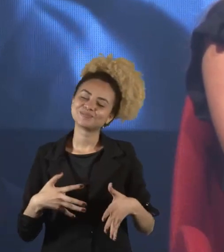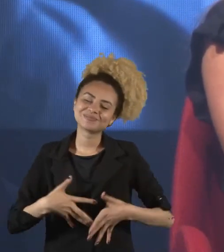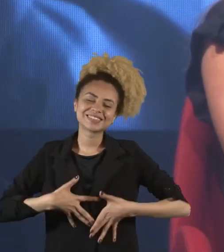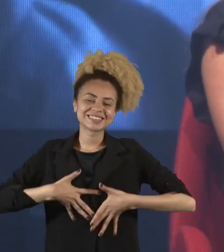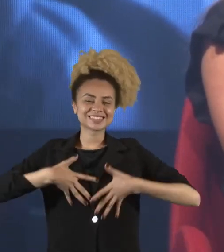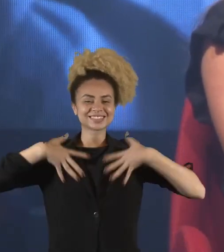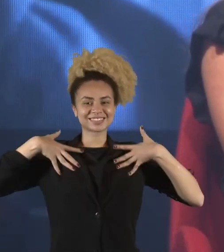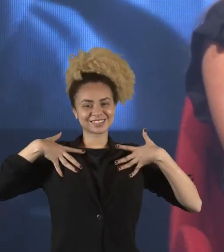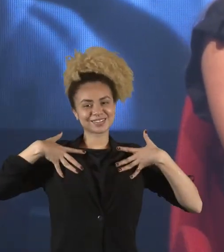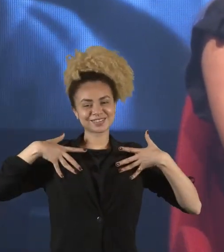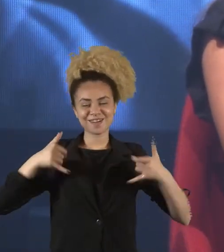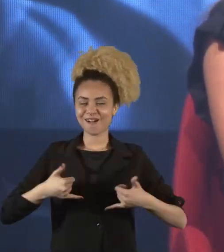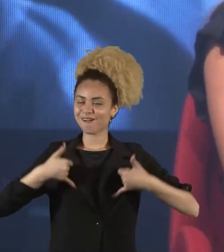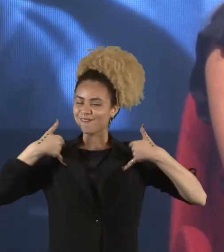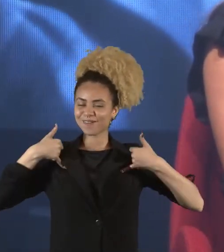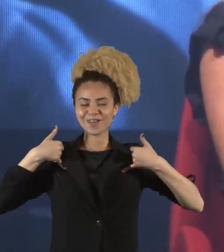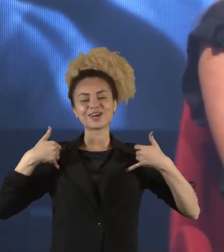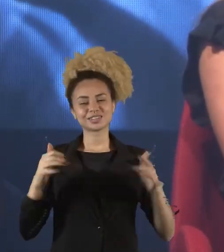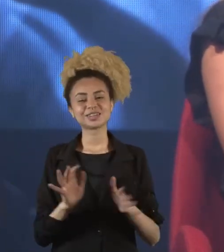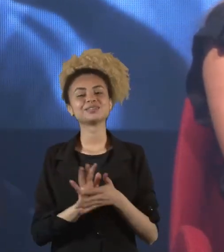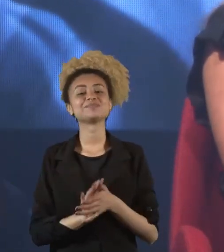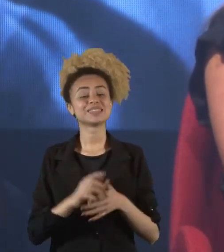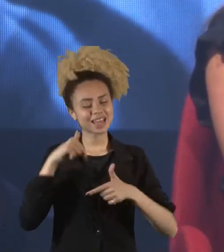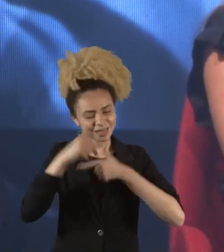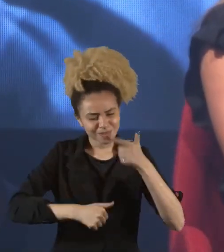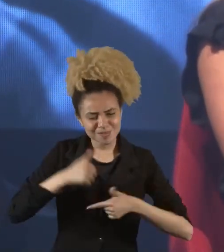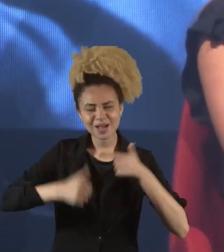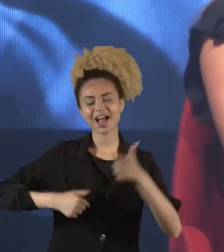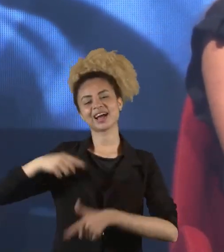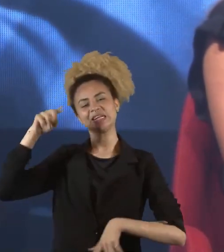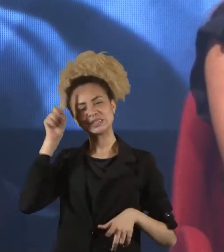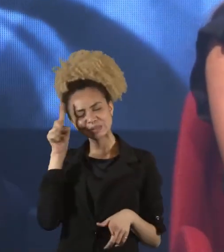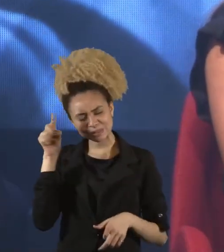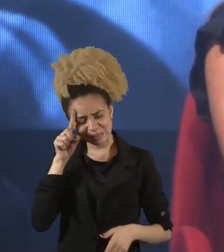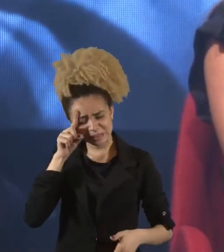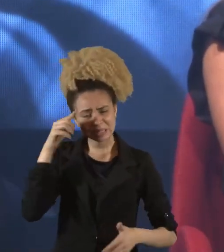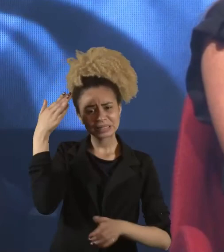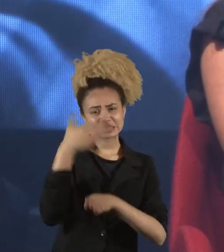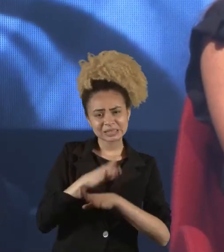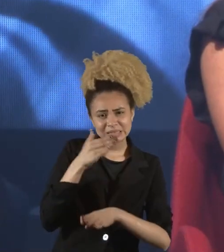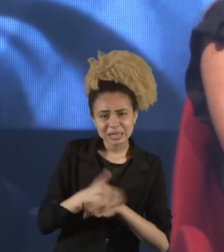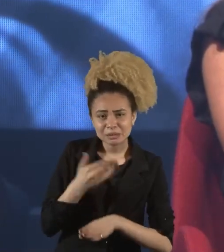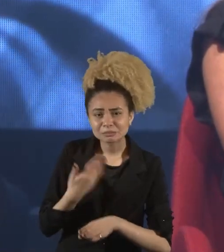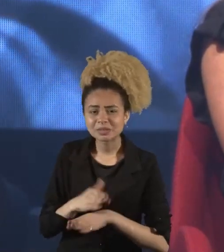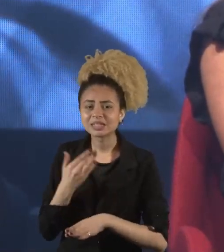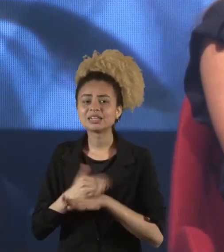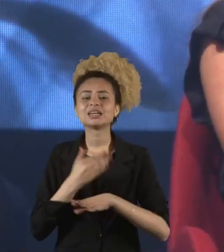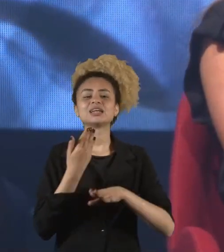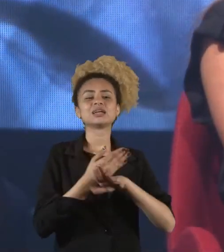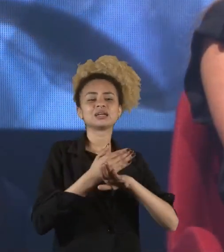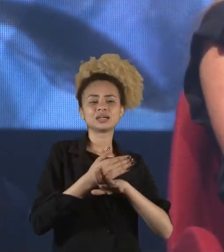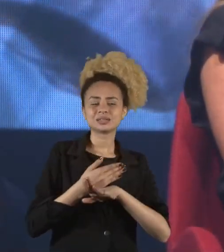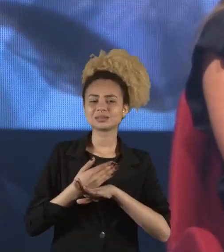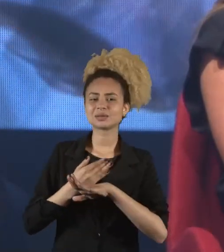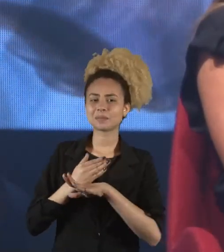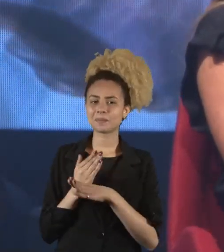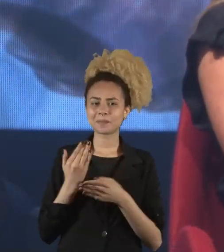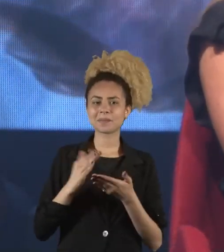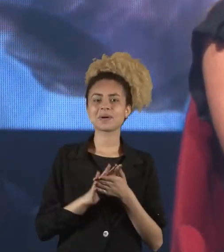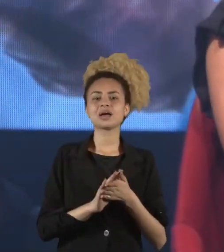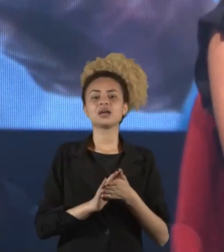orgulhosa, mas isso é trabalho do dia a dia, muito treinamento para eliminar o bias